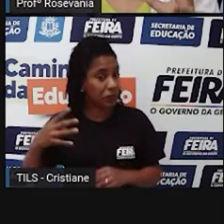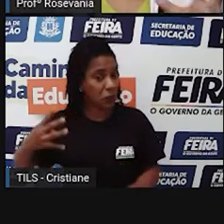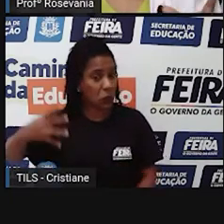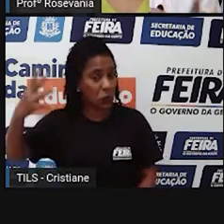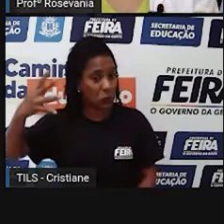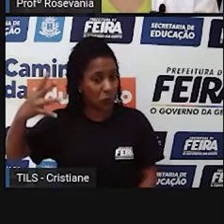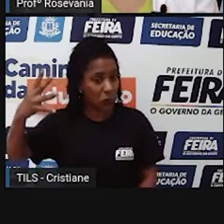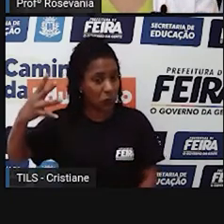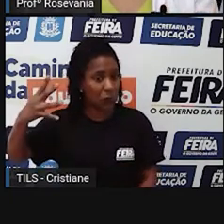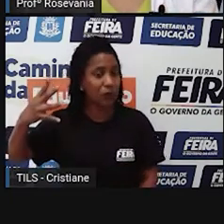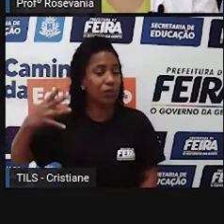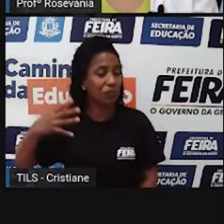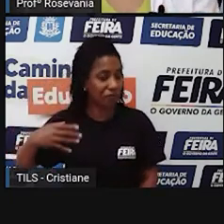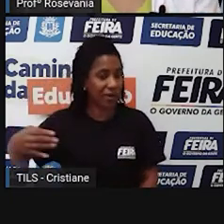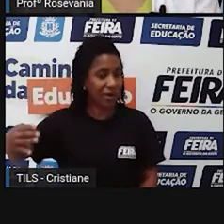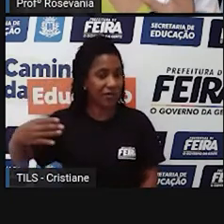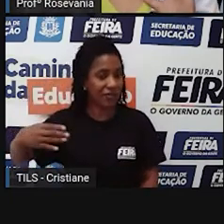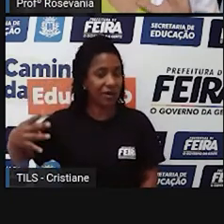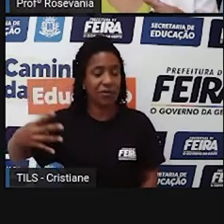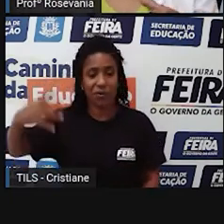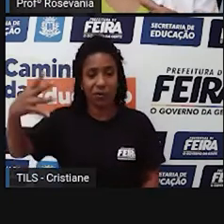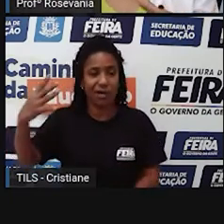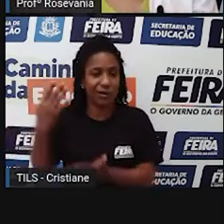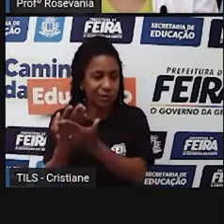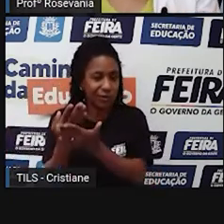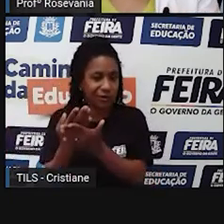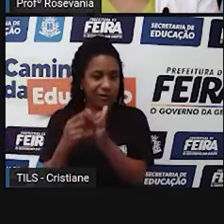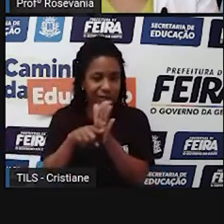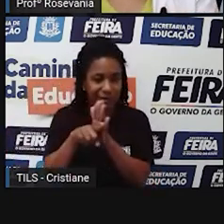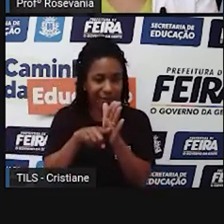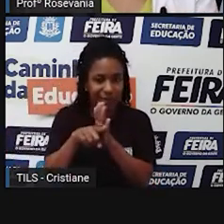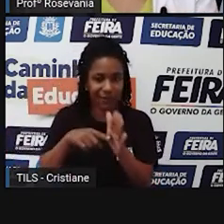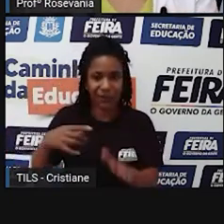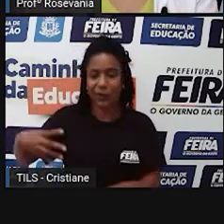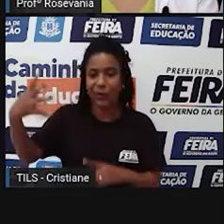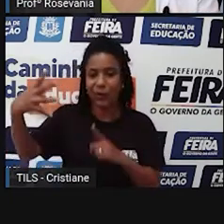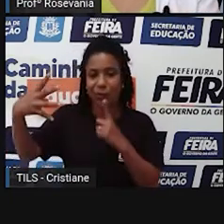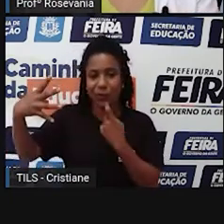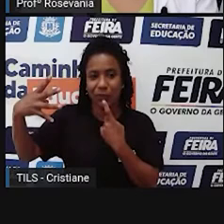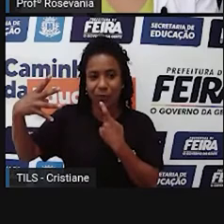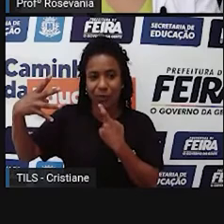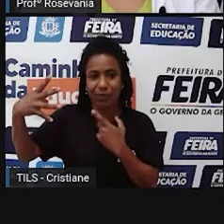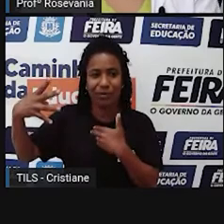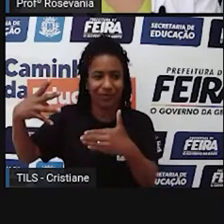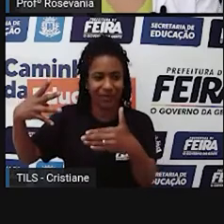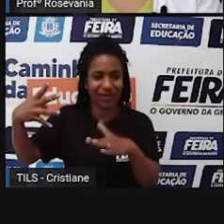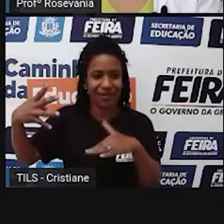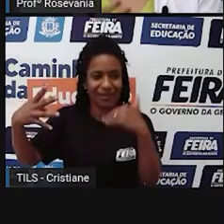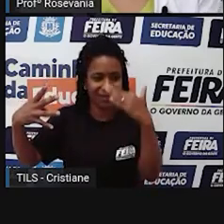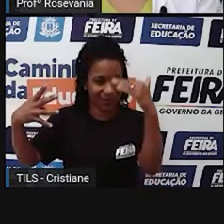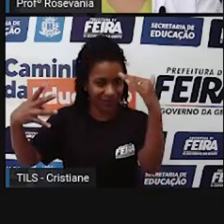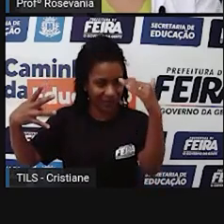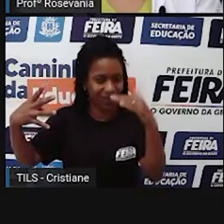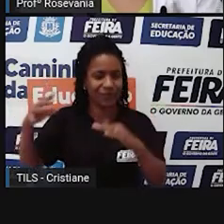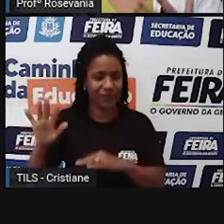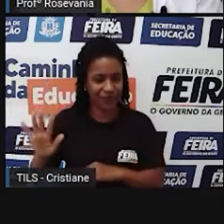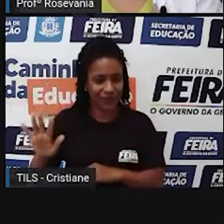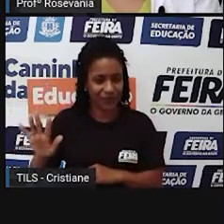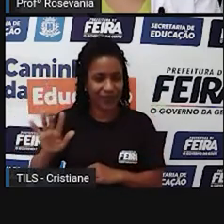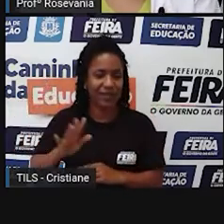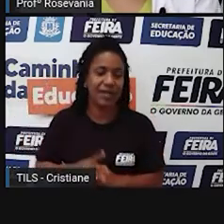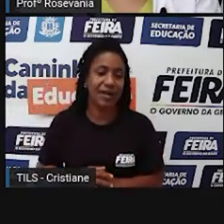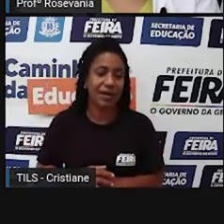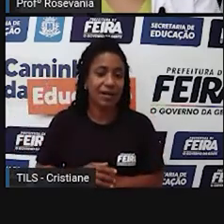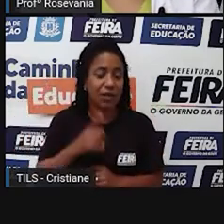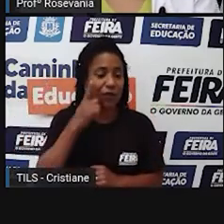não tem um consenso muito grande sobre isso. Por isso, eu deixei ele destacadinho ali de vermelho. E não vamos entender como é que funciona, né? Como é que está